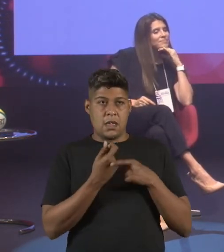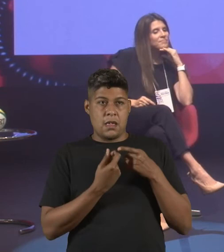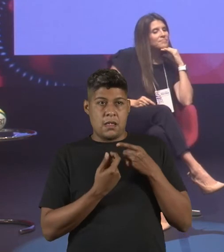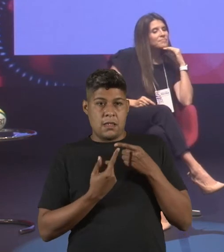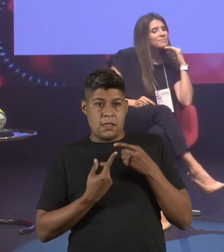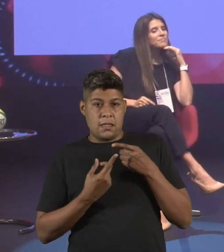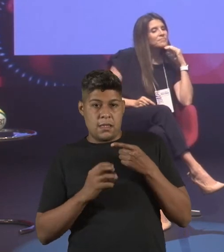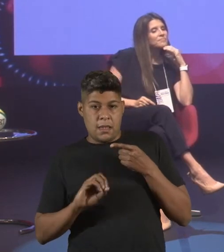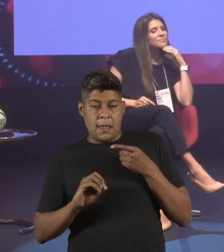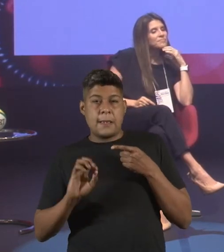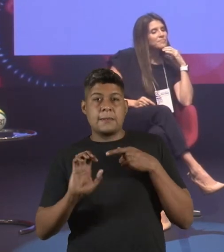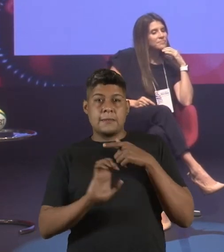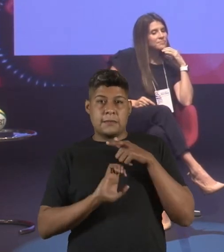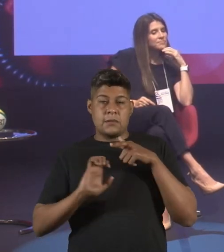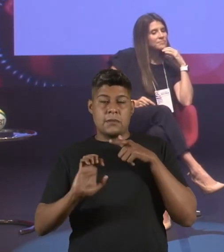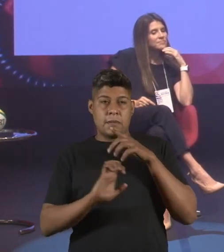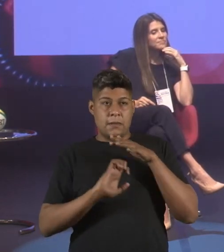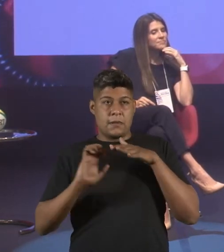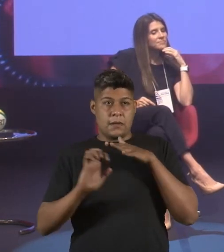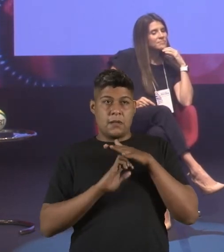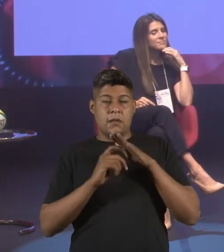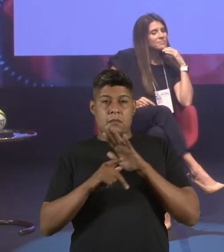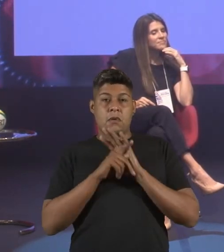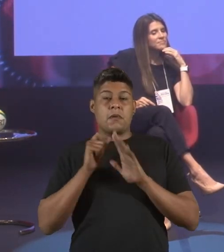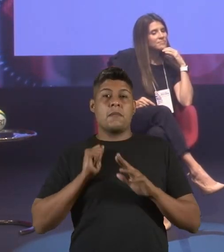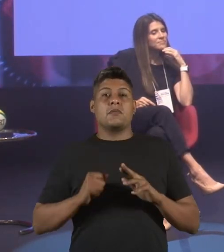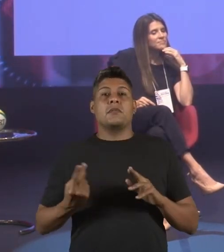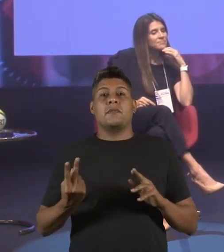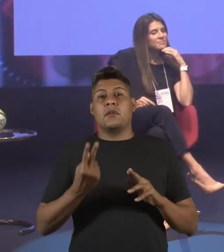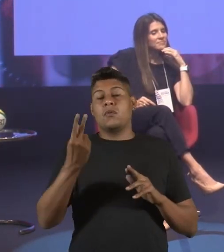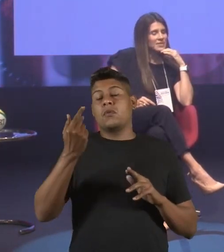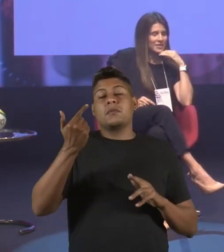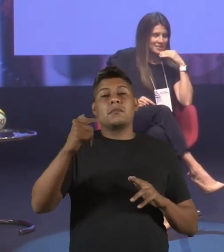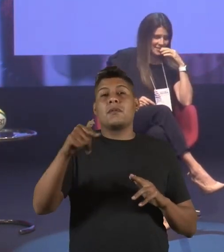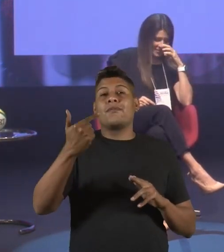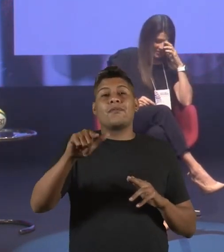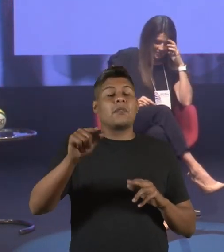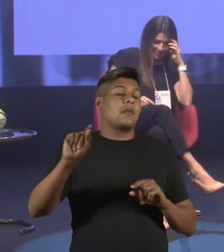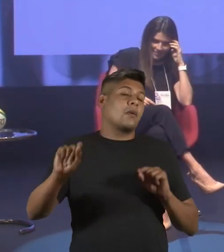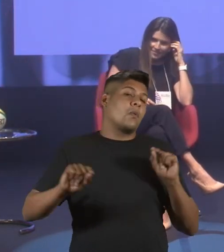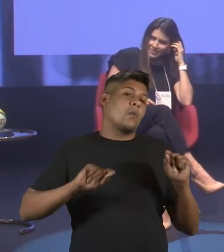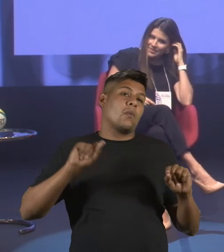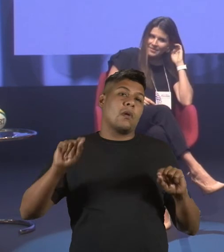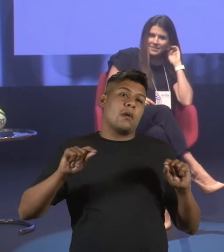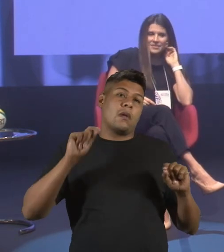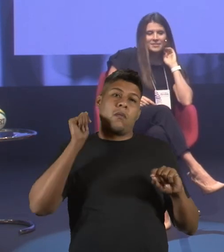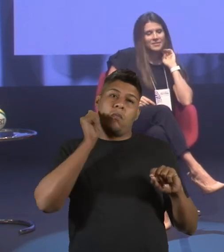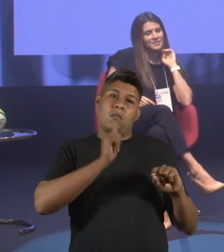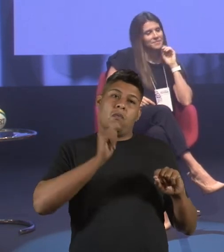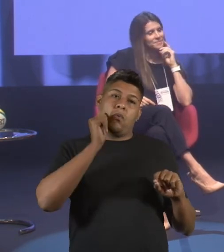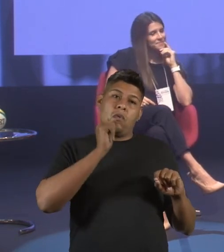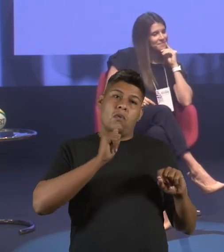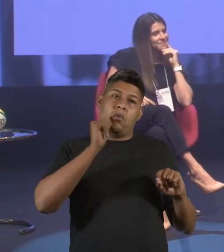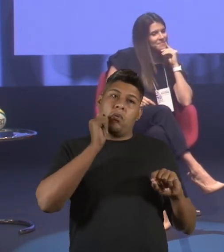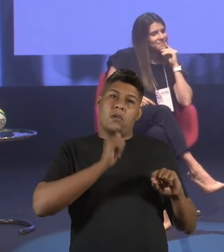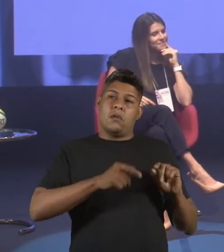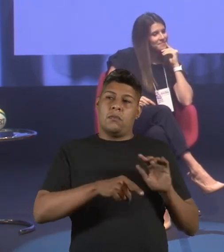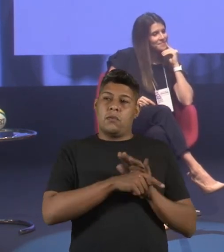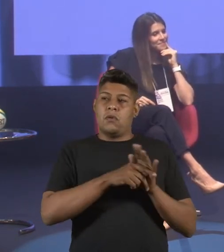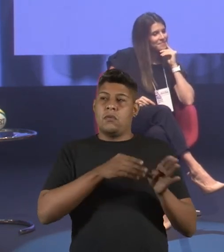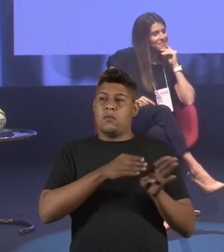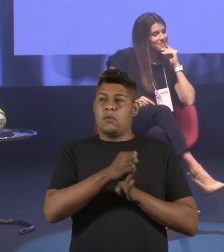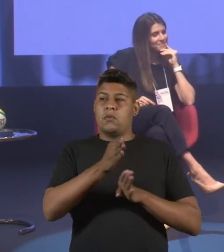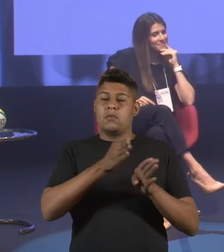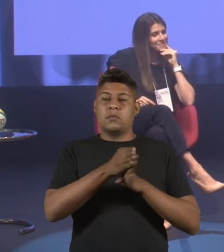empresas com ações negociadas na Bolsa de Valores não tem nenhuma mulher no Conselho de